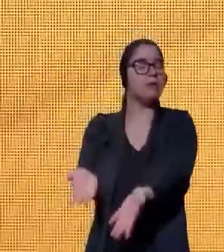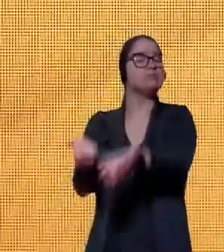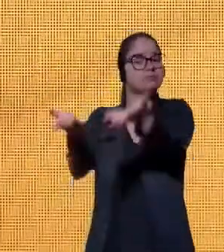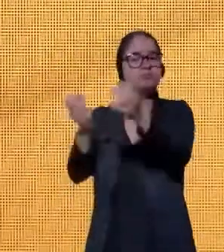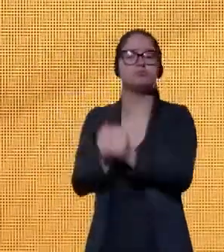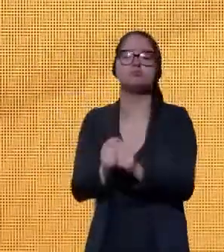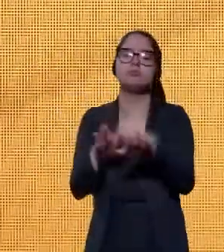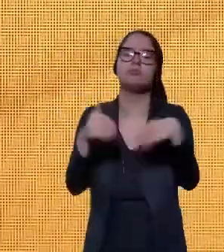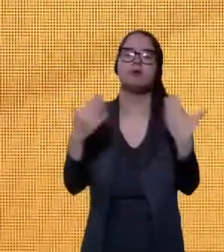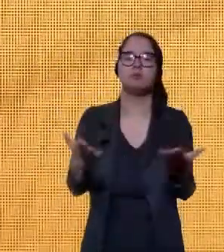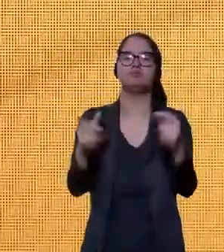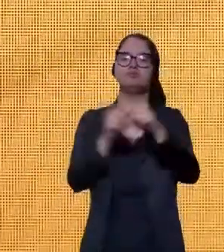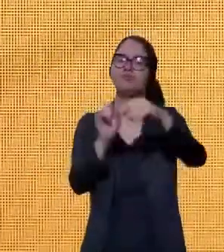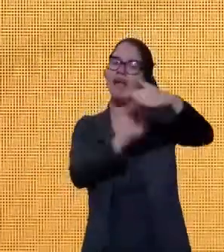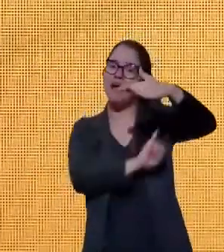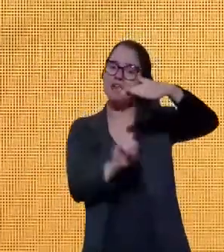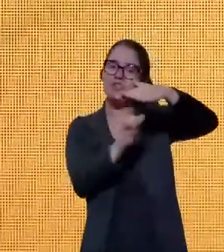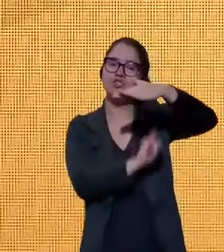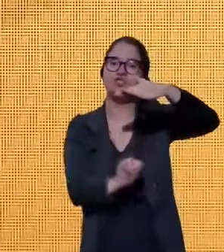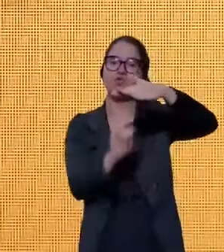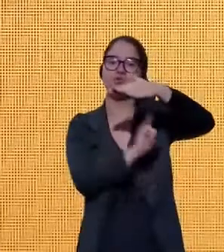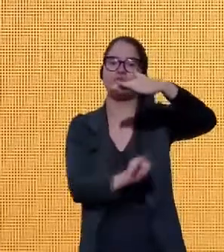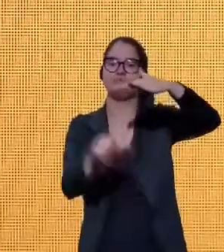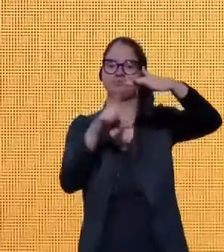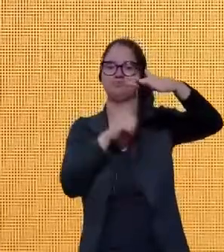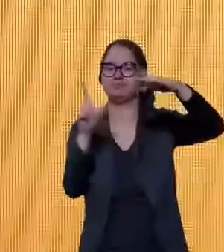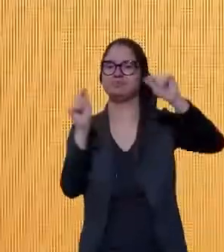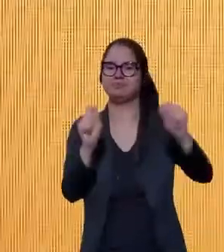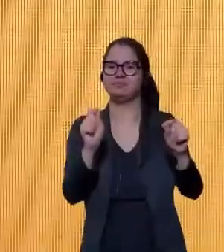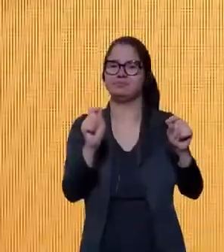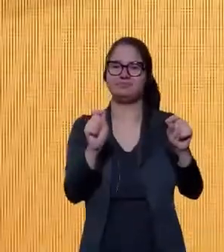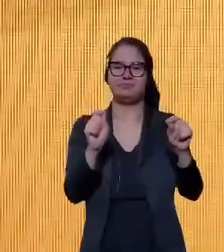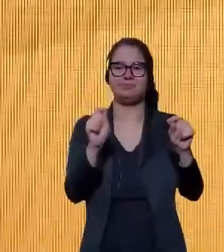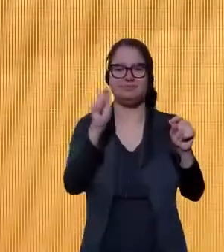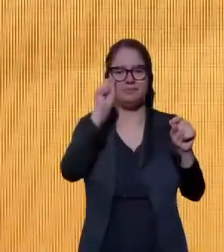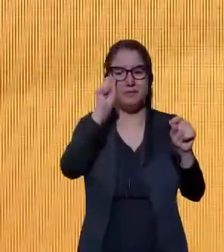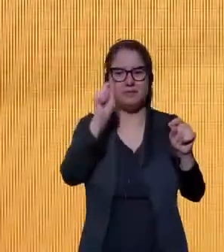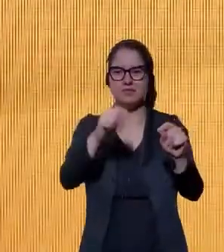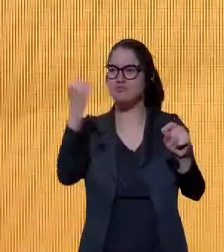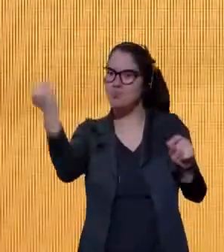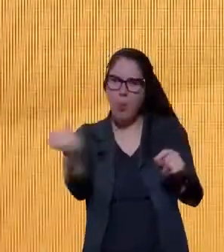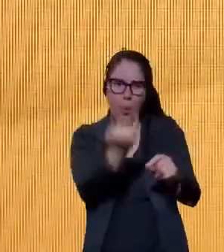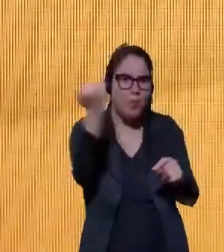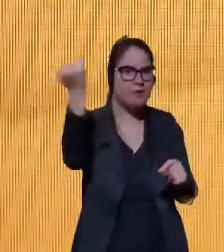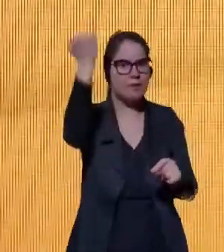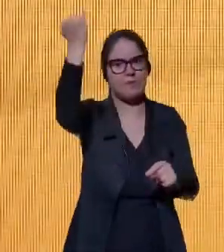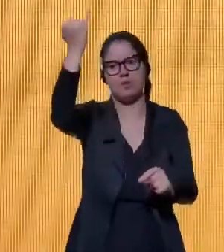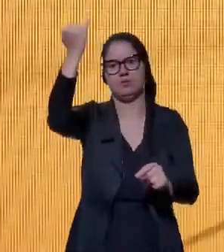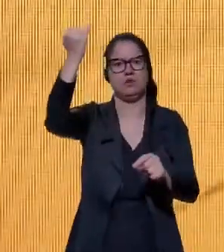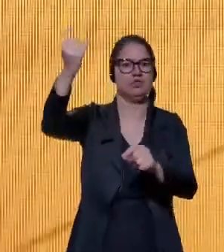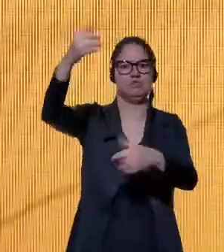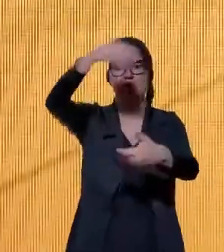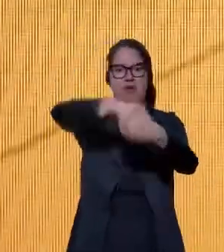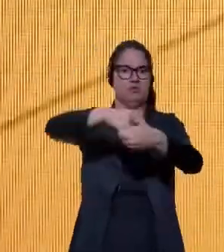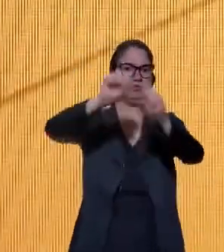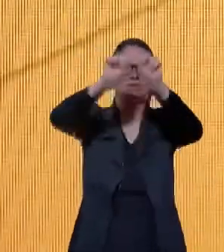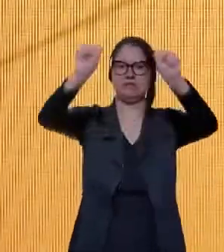Por fim, as instituições possuem grande destaque no financiamento de investimento nacional,